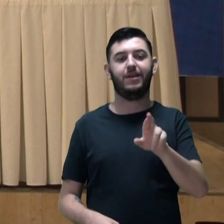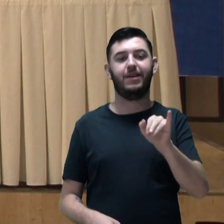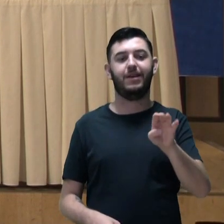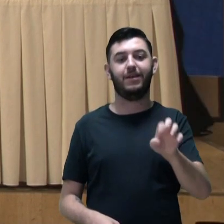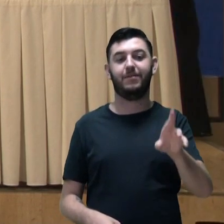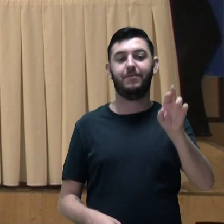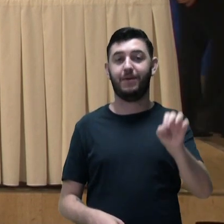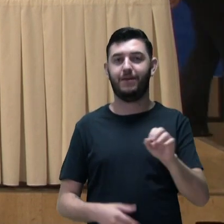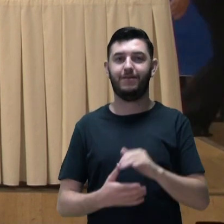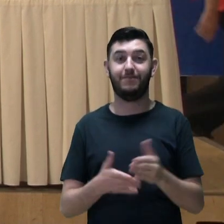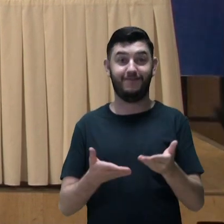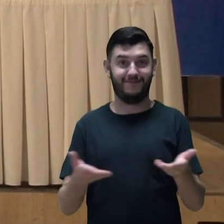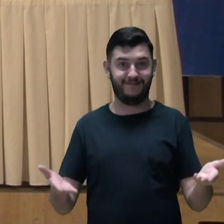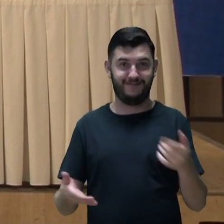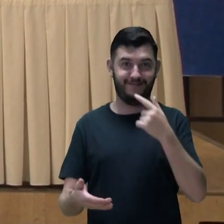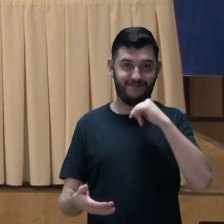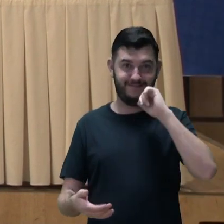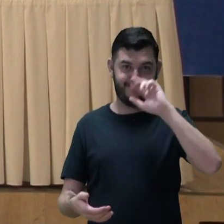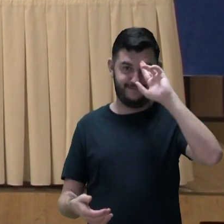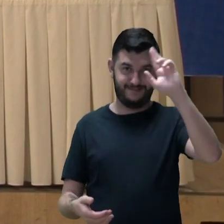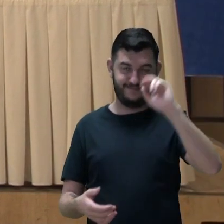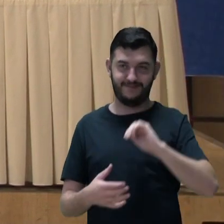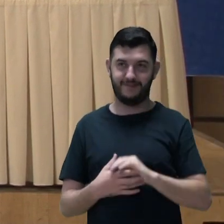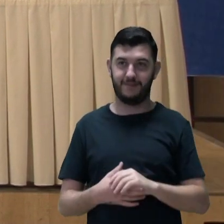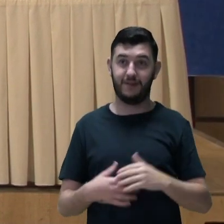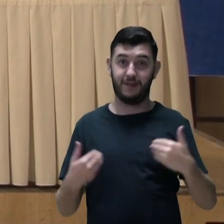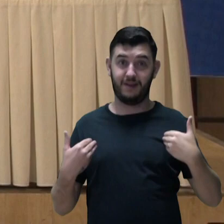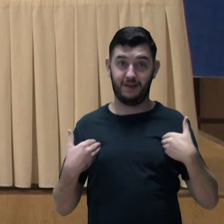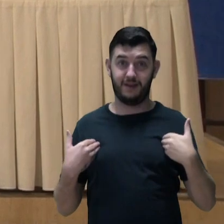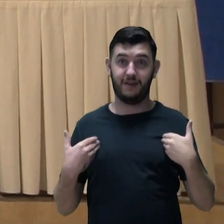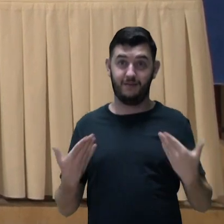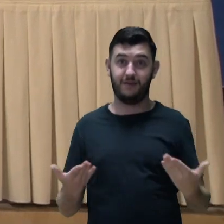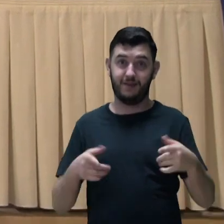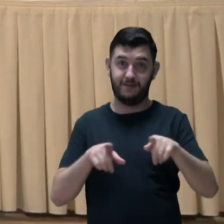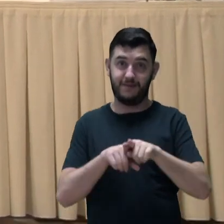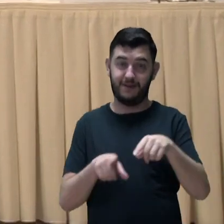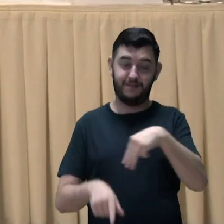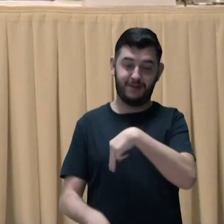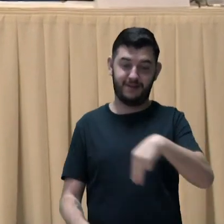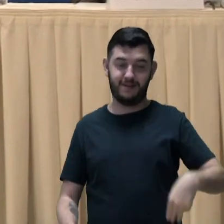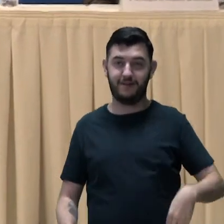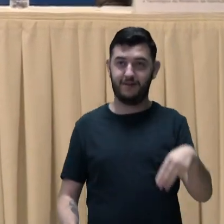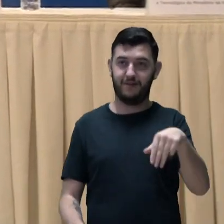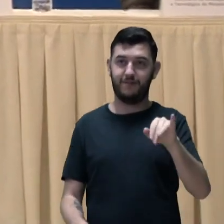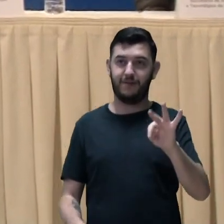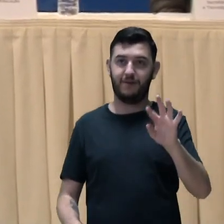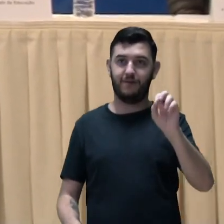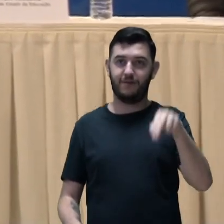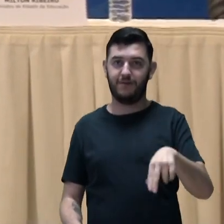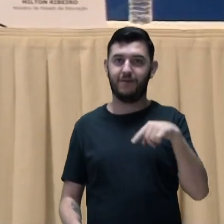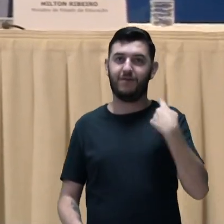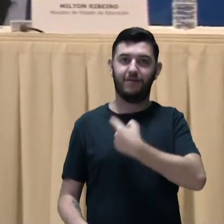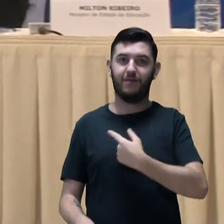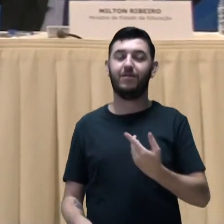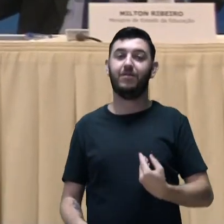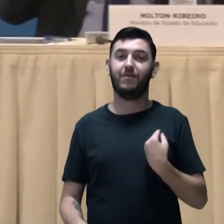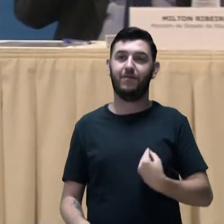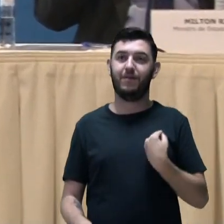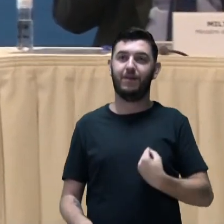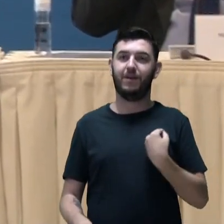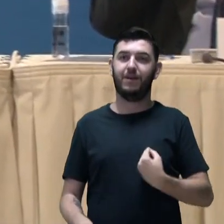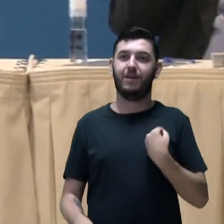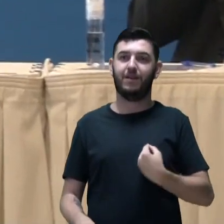Senhoras e senhores, eu e o ministro Milton Ribeiro já estivemos juntos ontem no lançamento do programa de